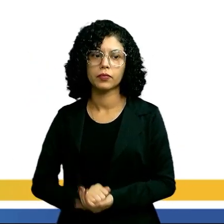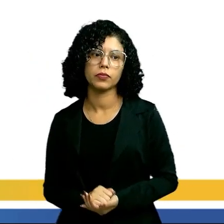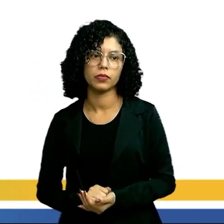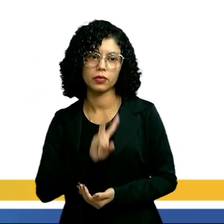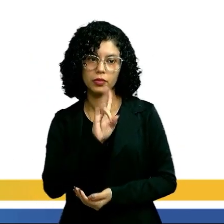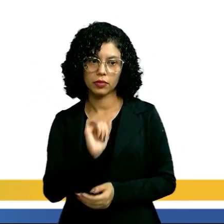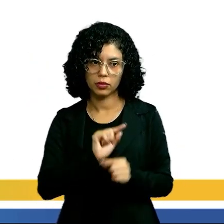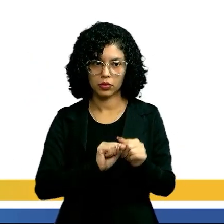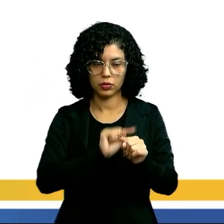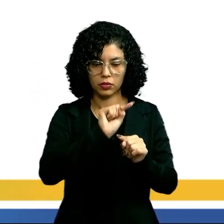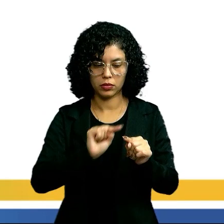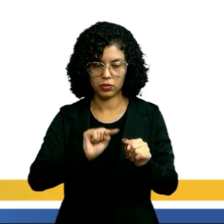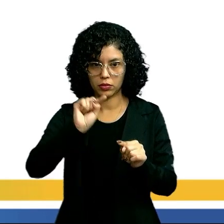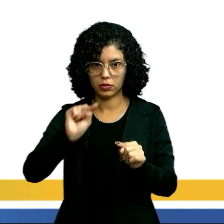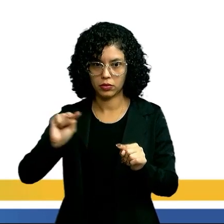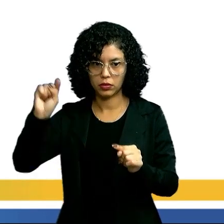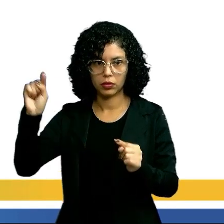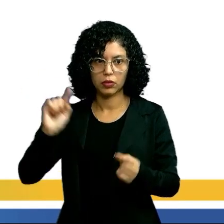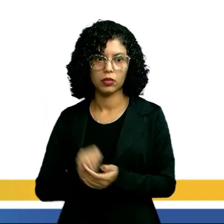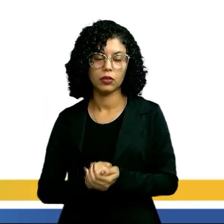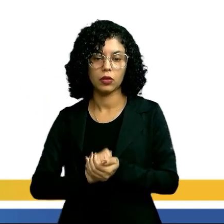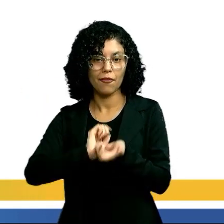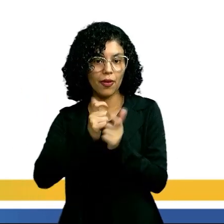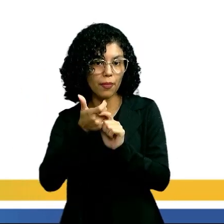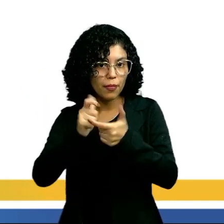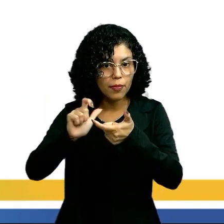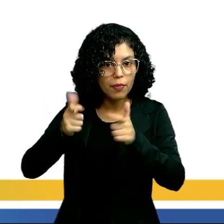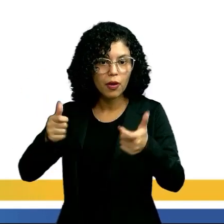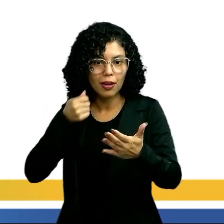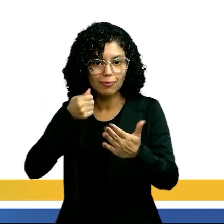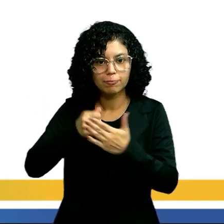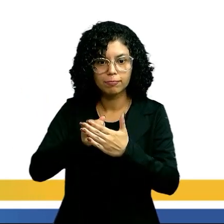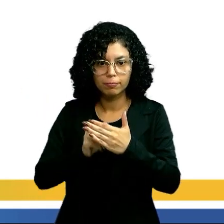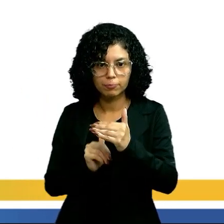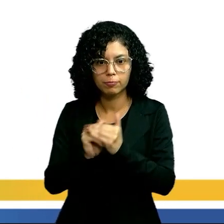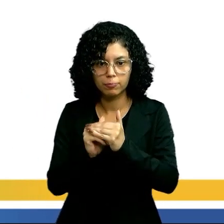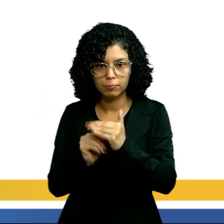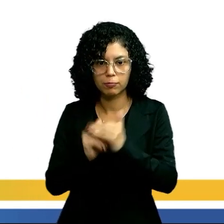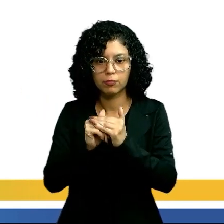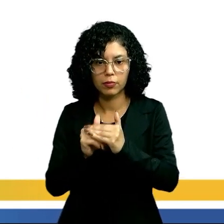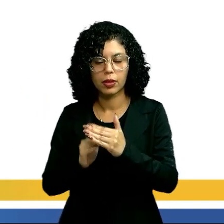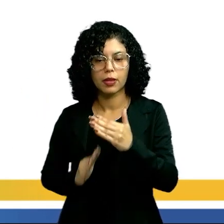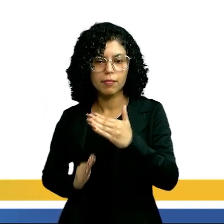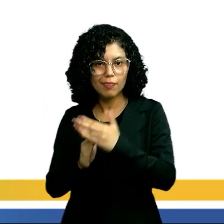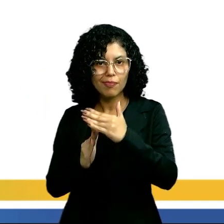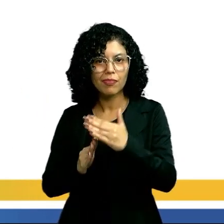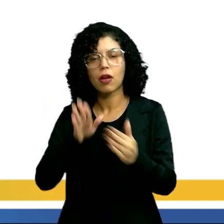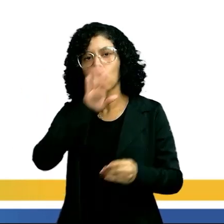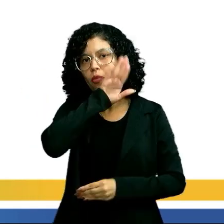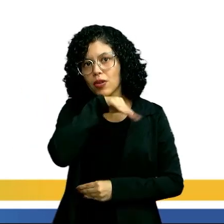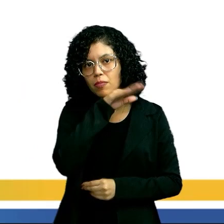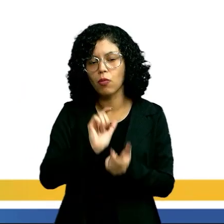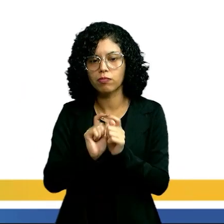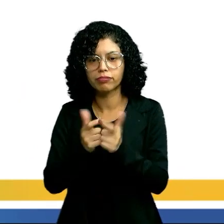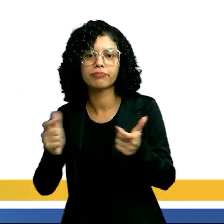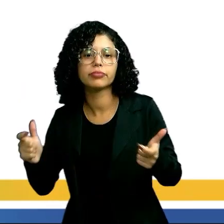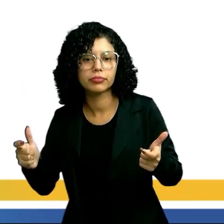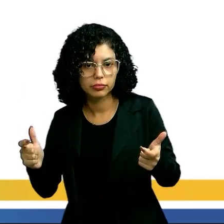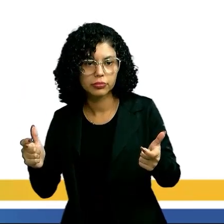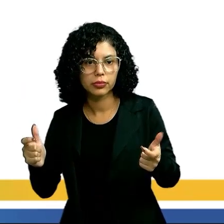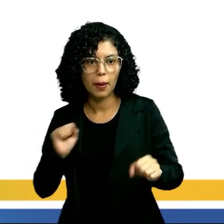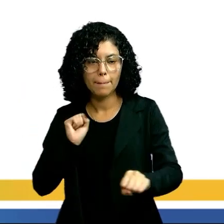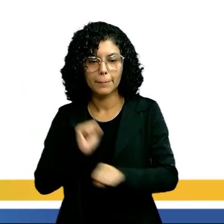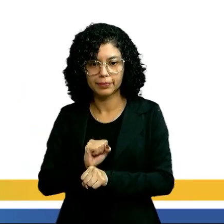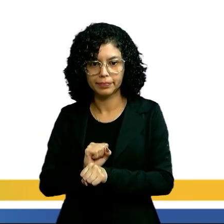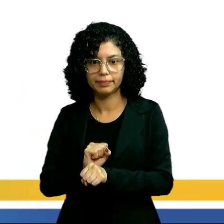Ele vai crescendo e esse exoesqueleto, ele vai ficando rígido. Ele impede que o animal cresça. Então, ele